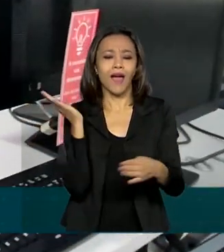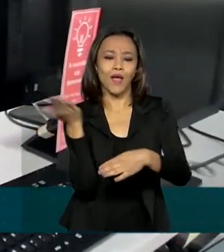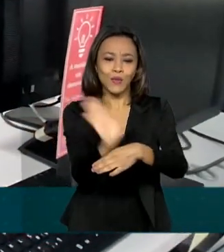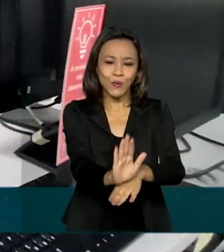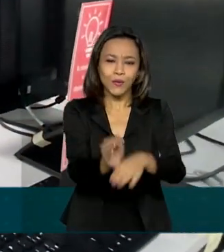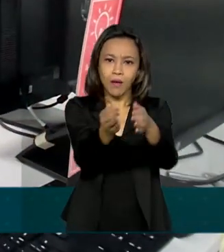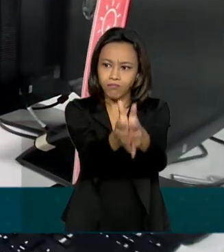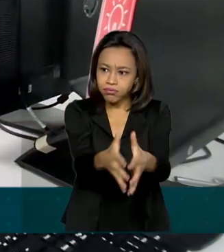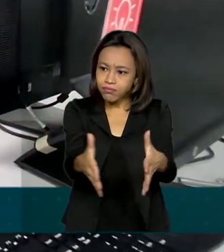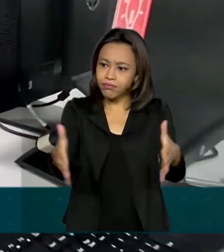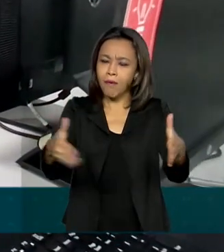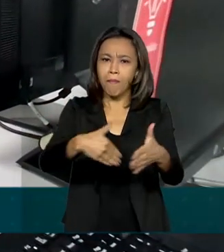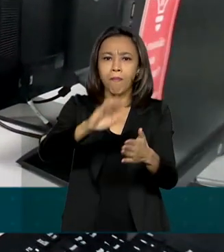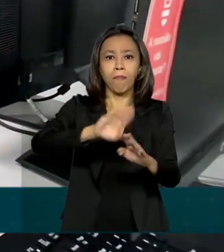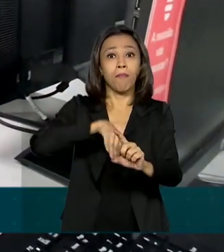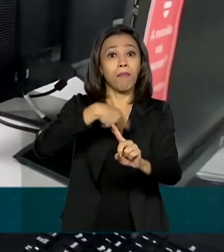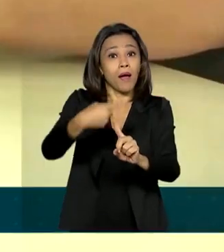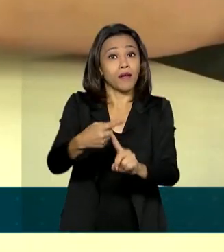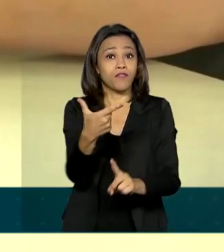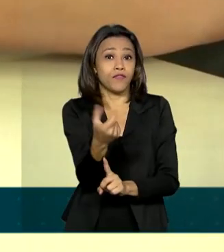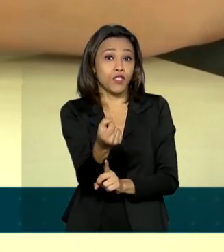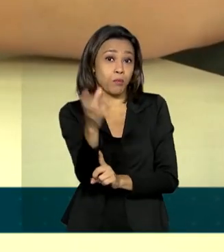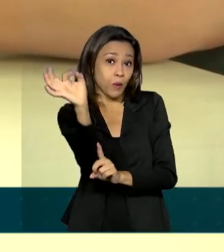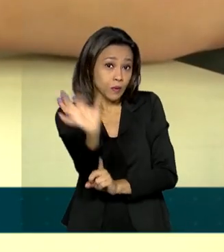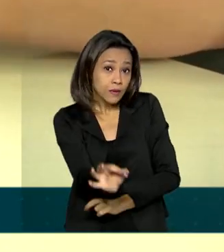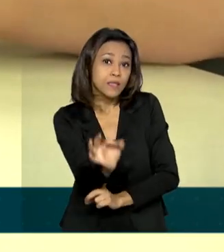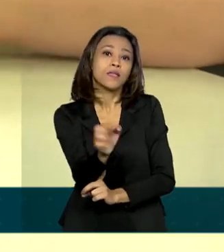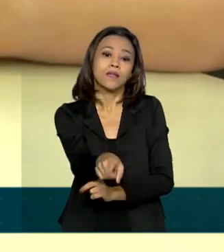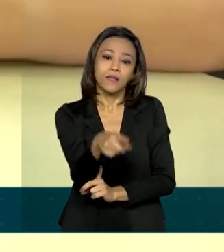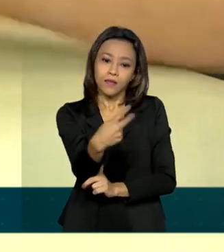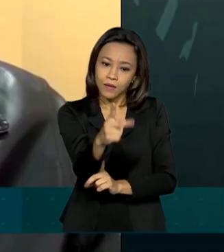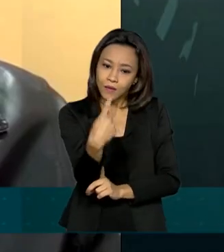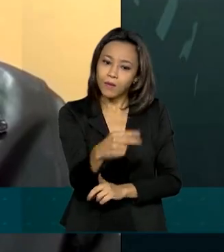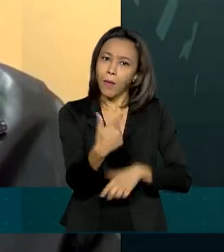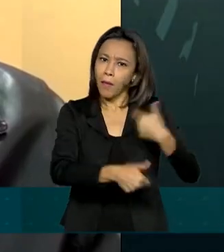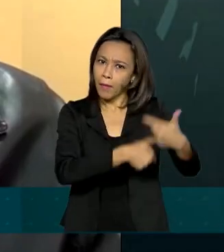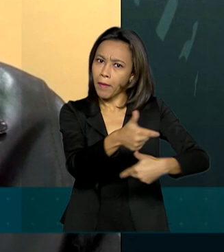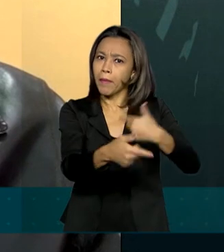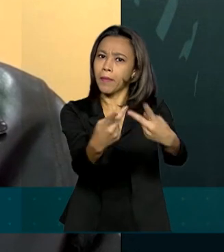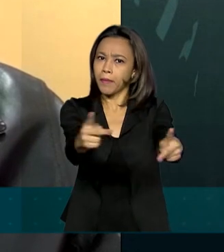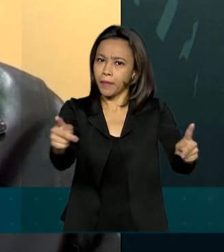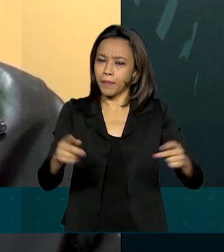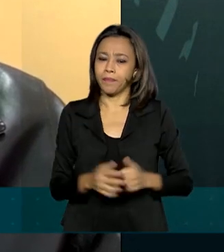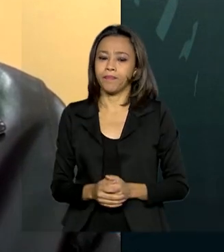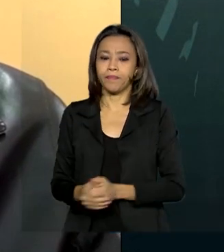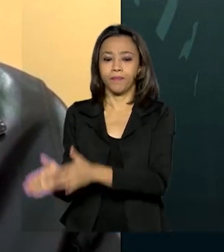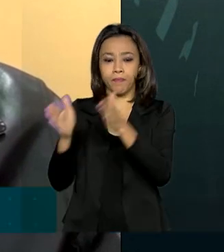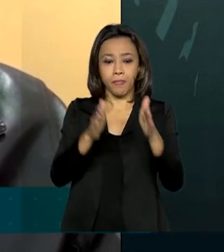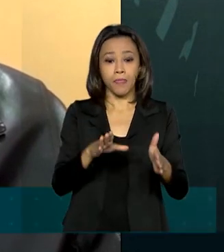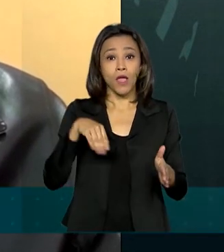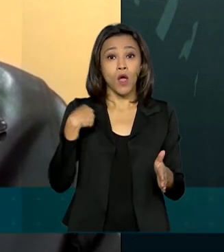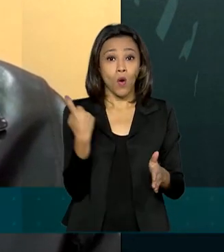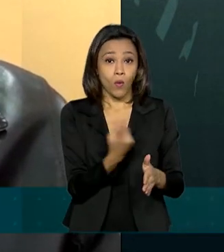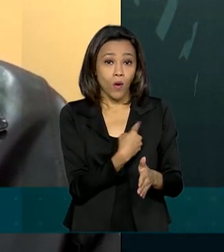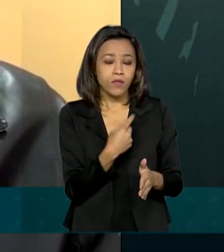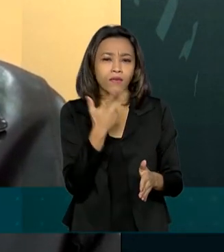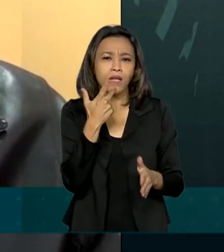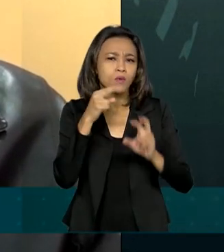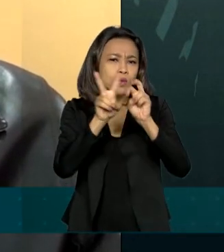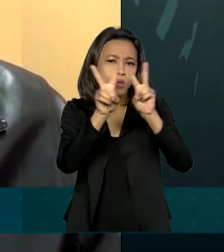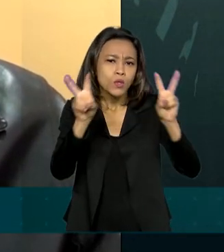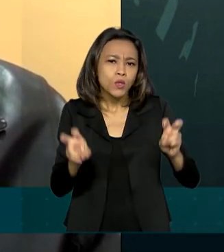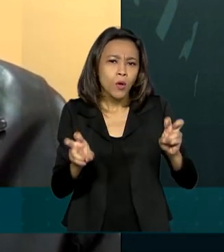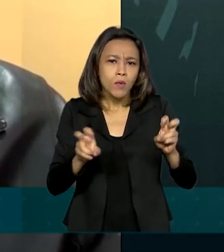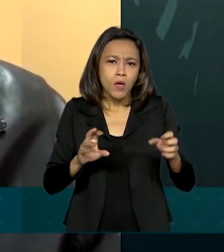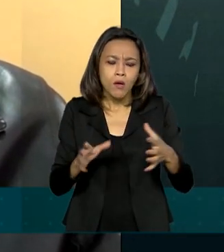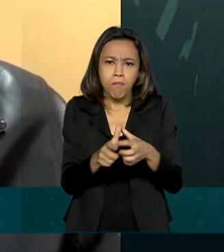em mais de 20% a produtividade das linhas de fabricação. Quando nós estamos falando em ganhos de produtividade, nós estamos